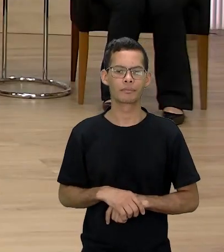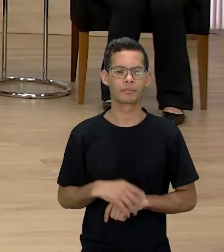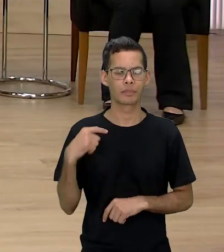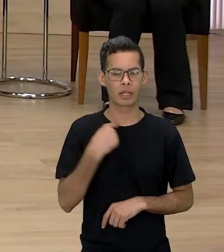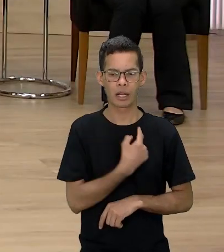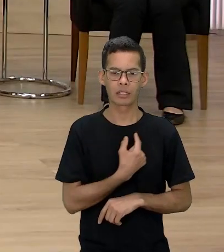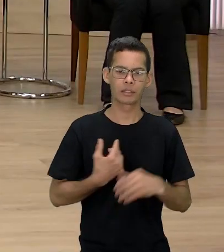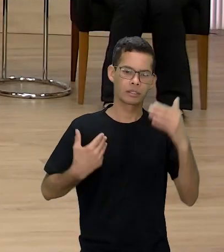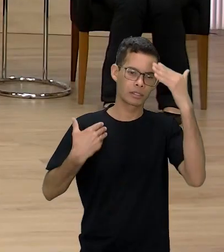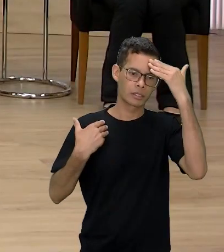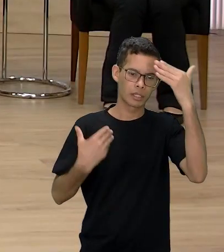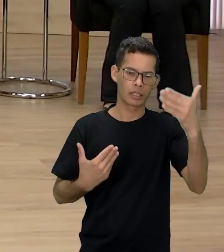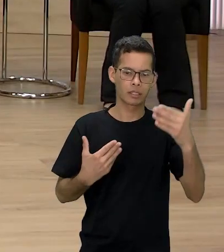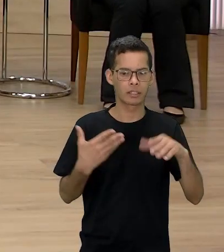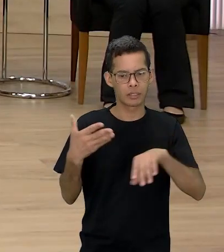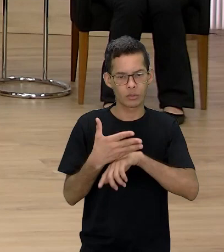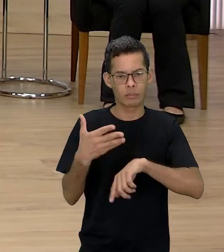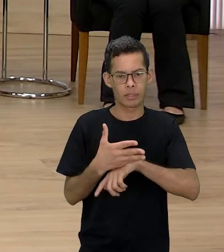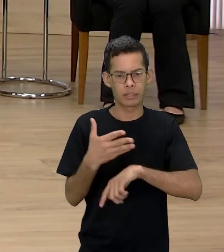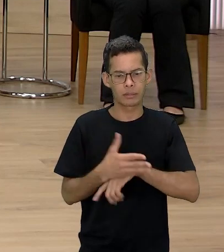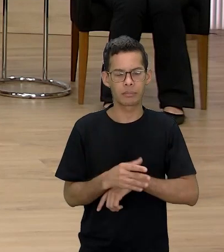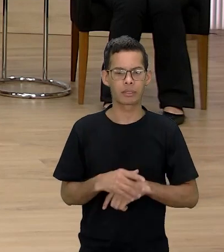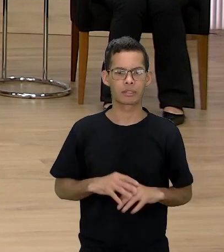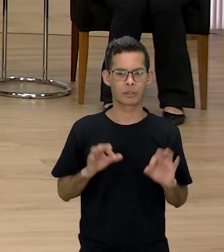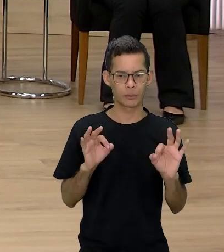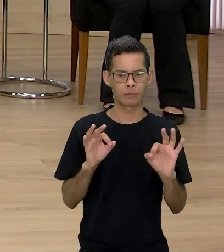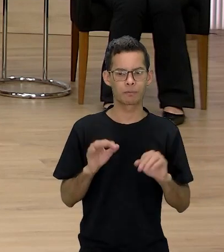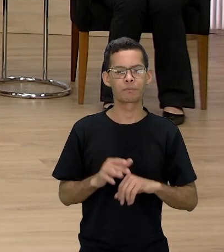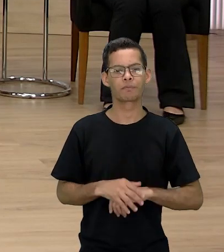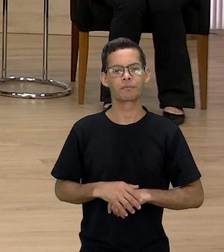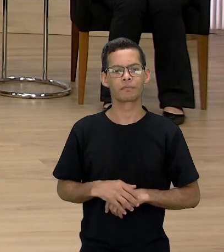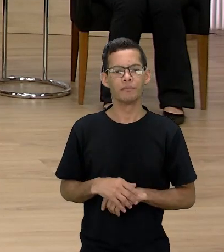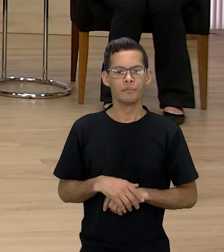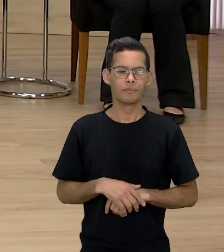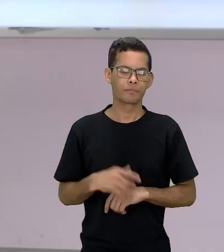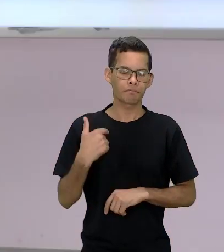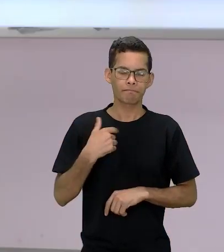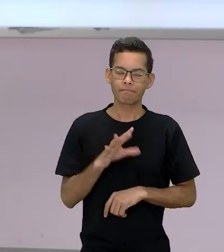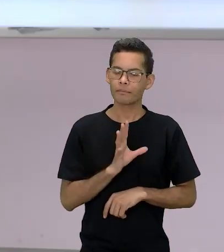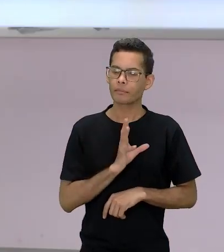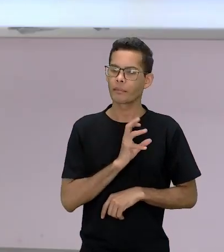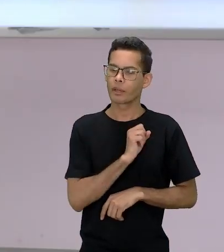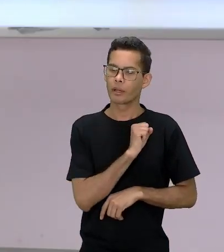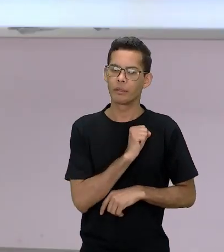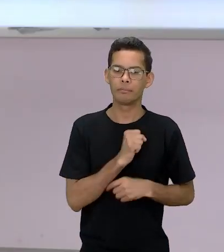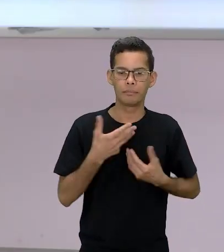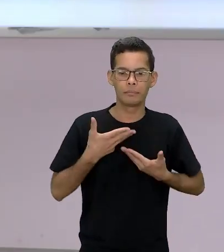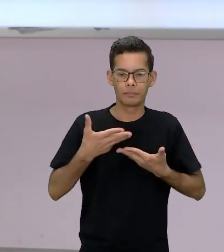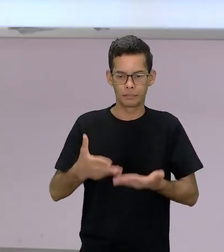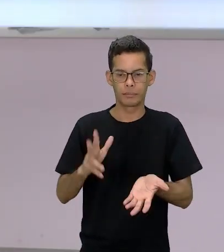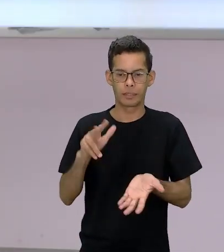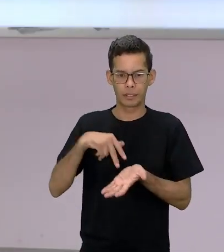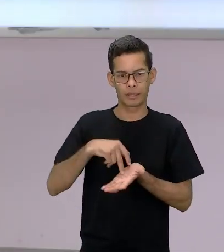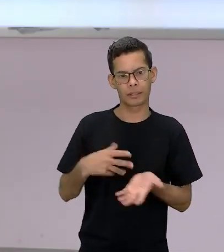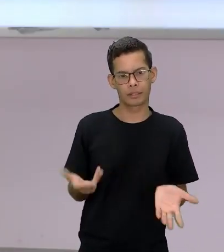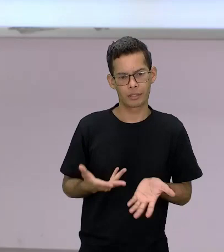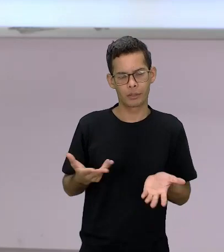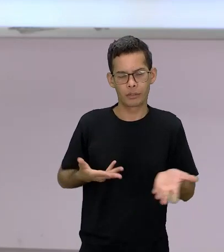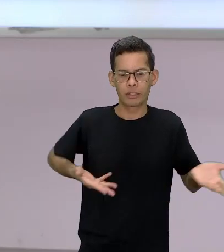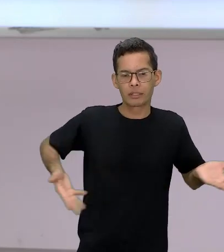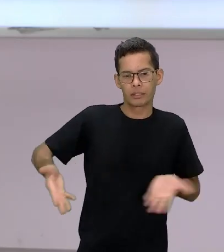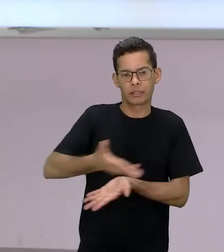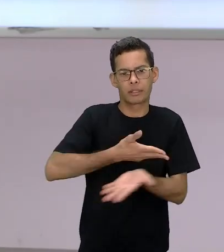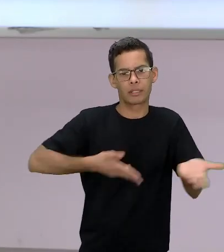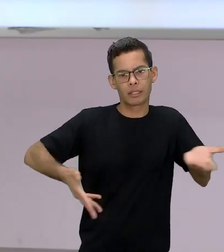gente que agradece sua participação eu amei o encontro de hoje essa interação